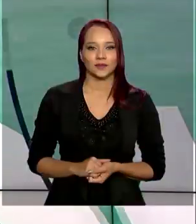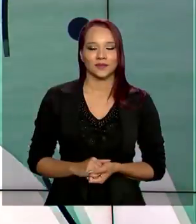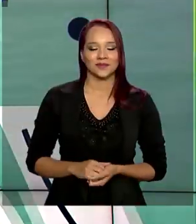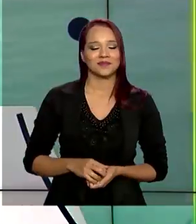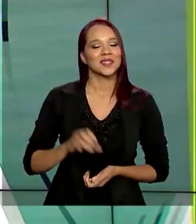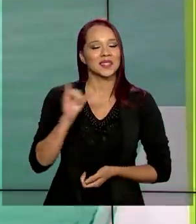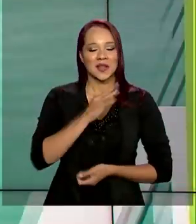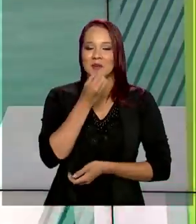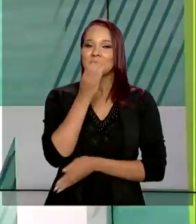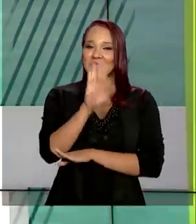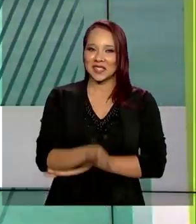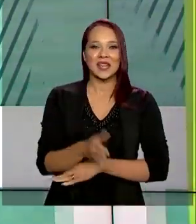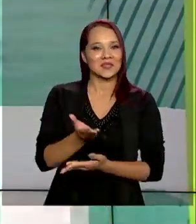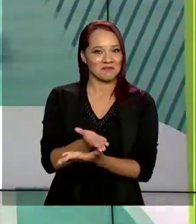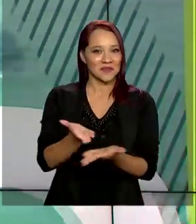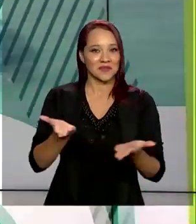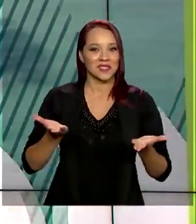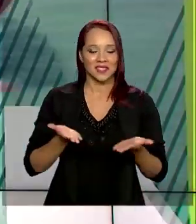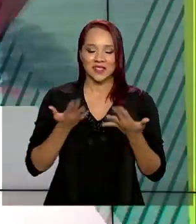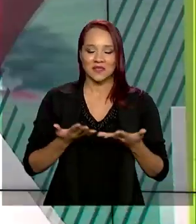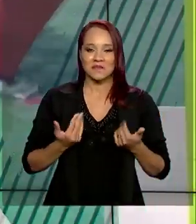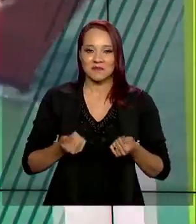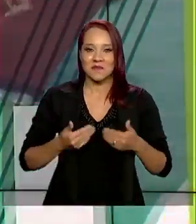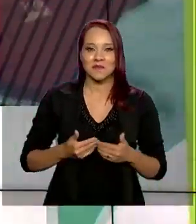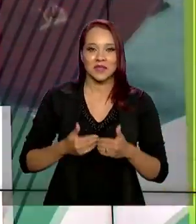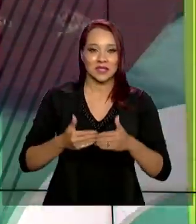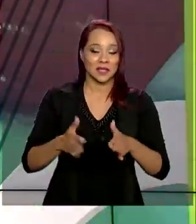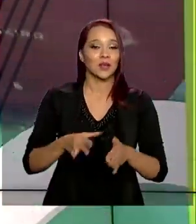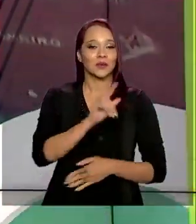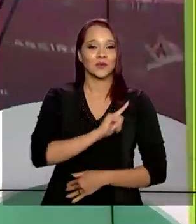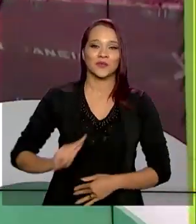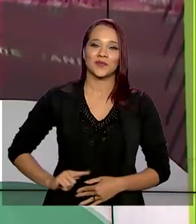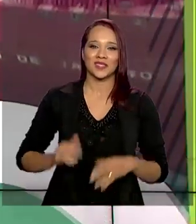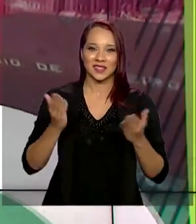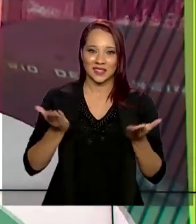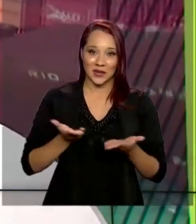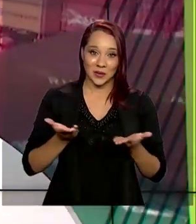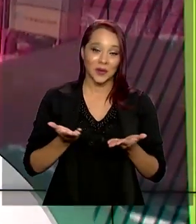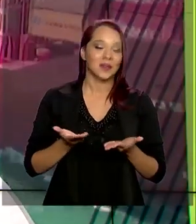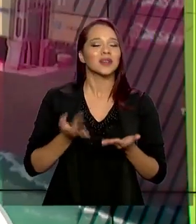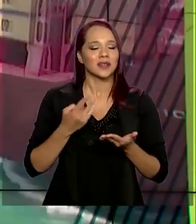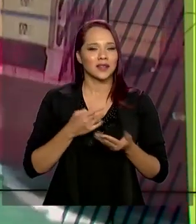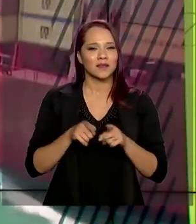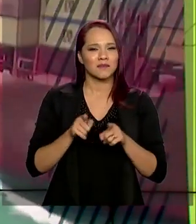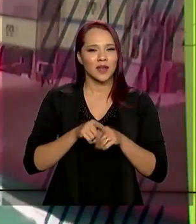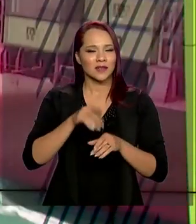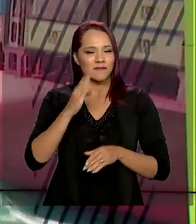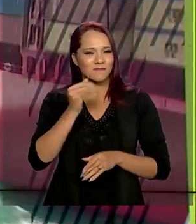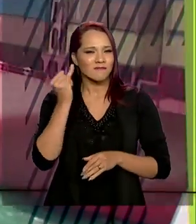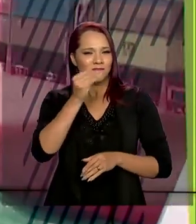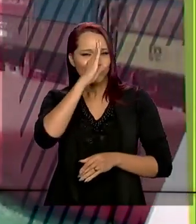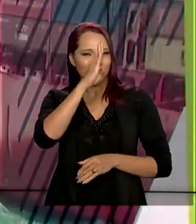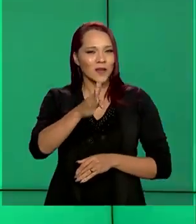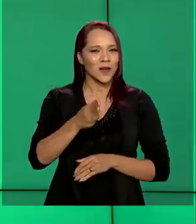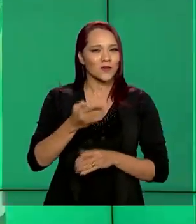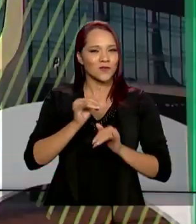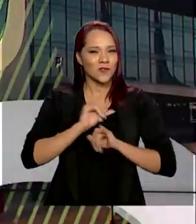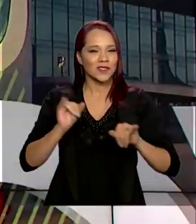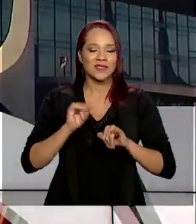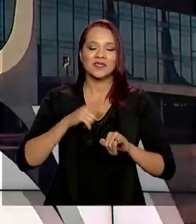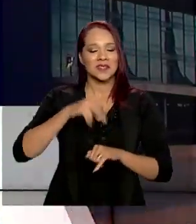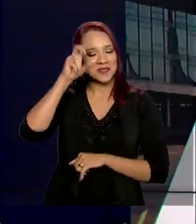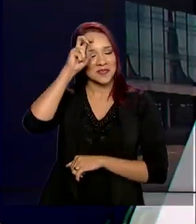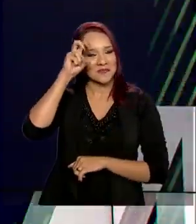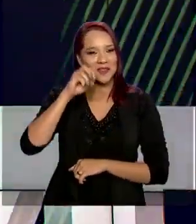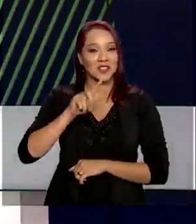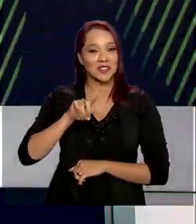Olá, boa tarde para você. Estamos de volta com mais uma edição do Governo Agora e as principais notícias que movimentam esta quinta